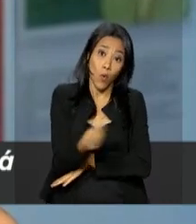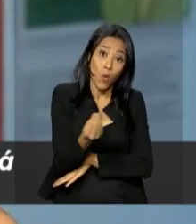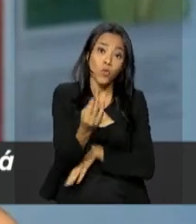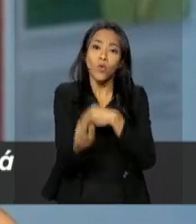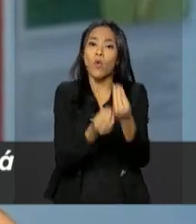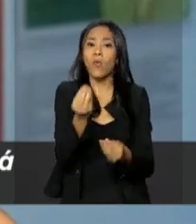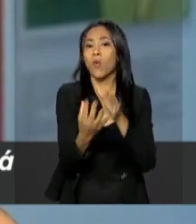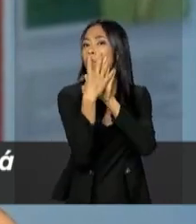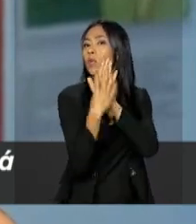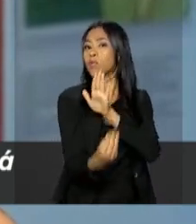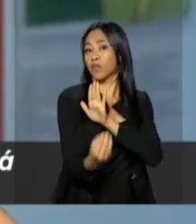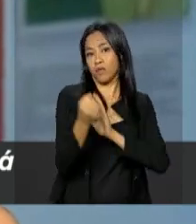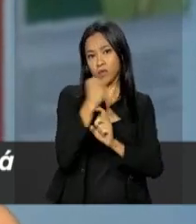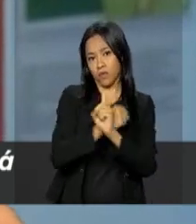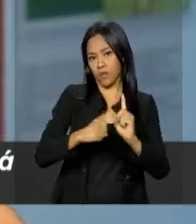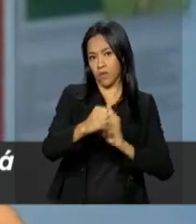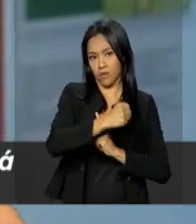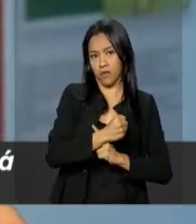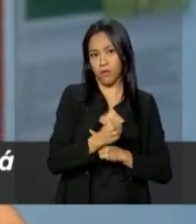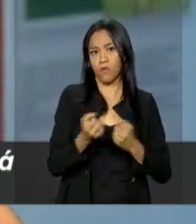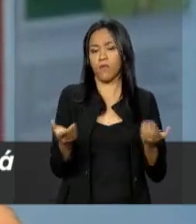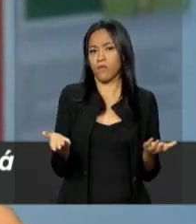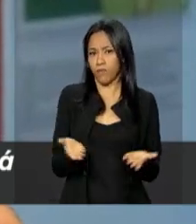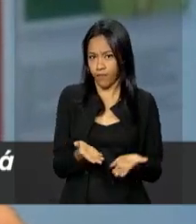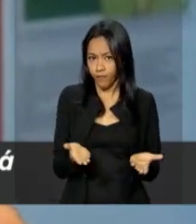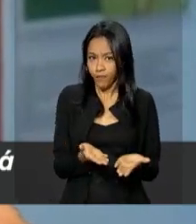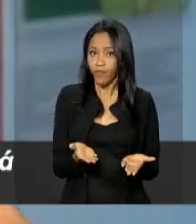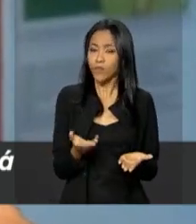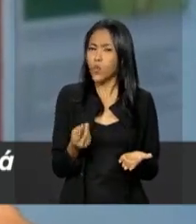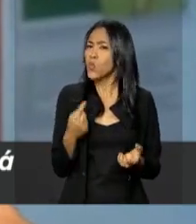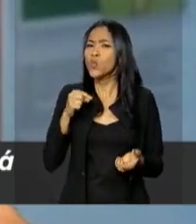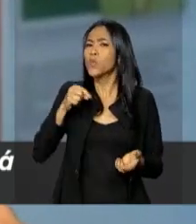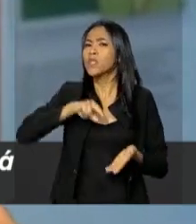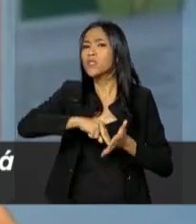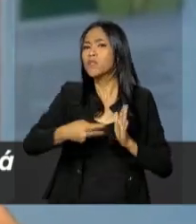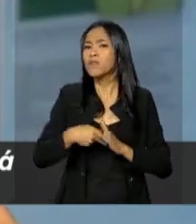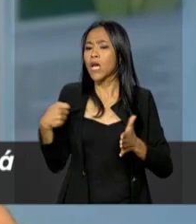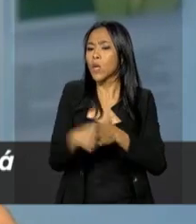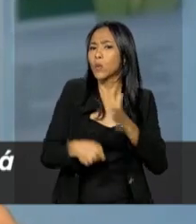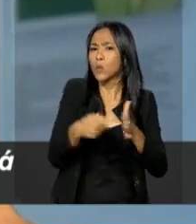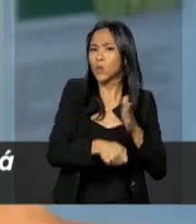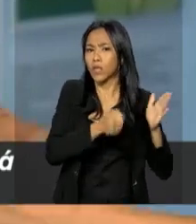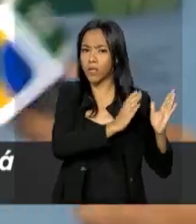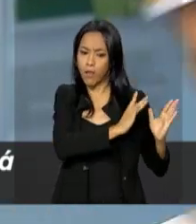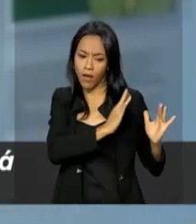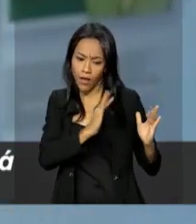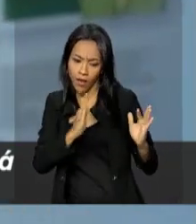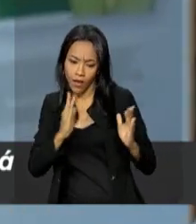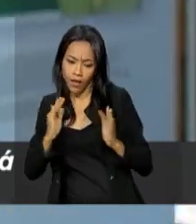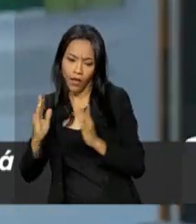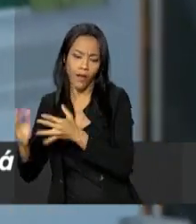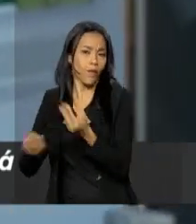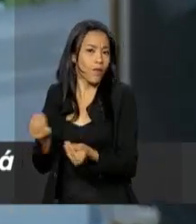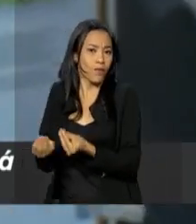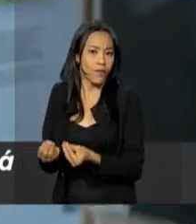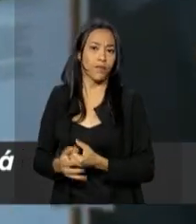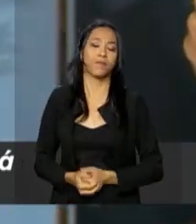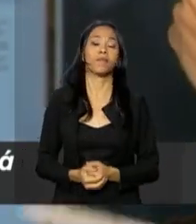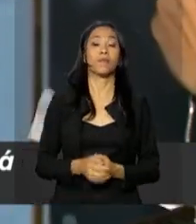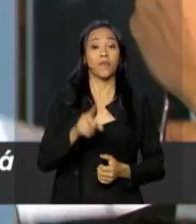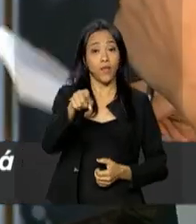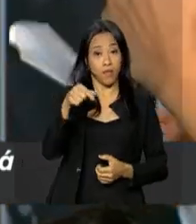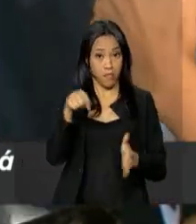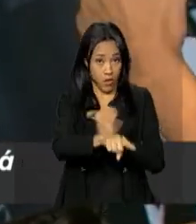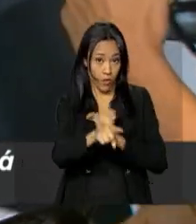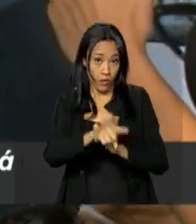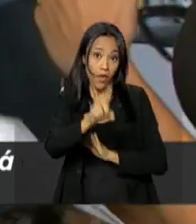representa isso, do que representou, significado dessa luta e dessa trajetória. Secretário, a ideia é conscientizar